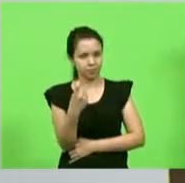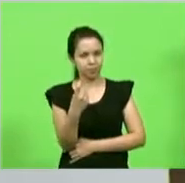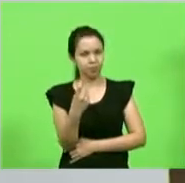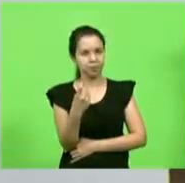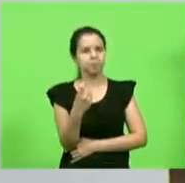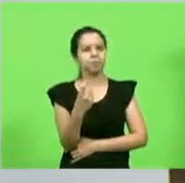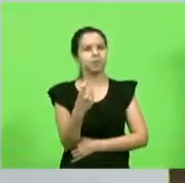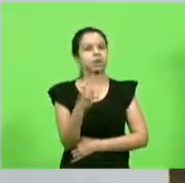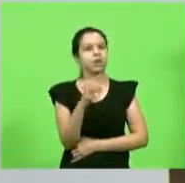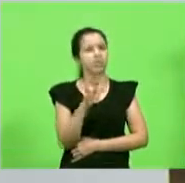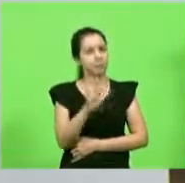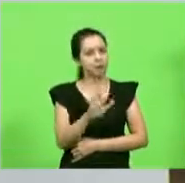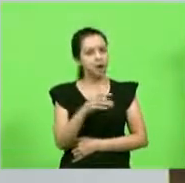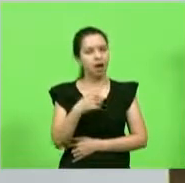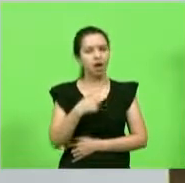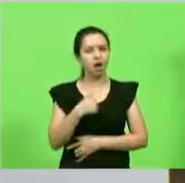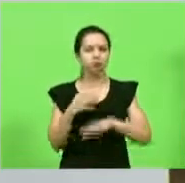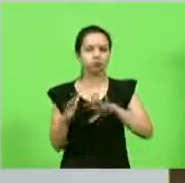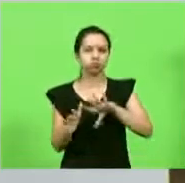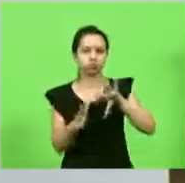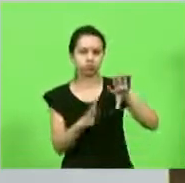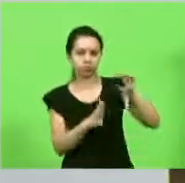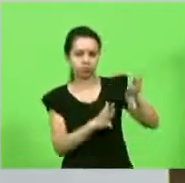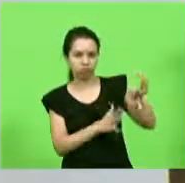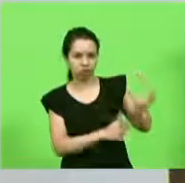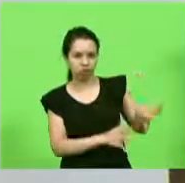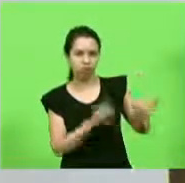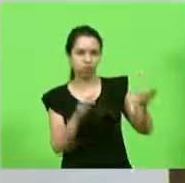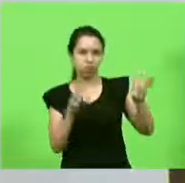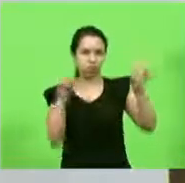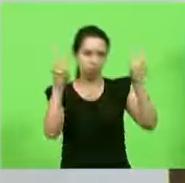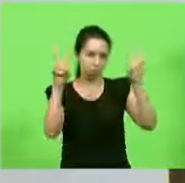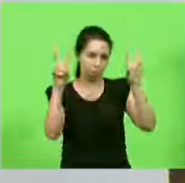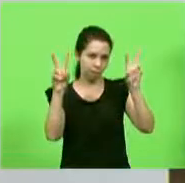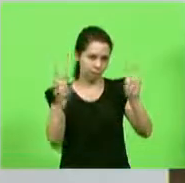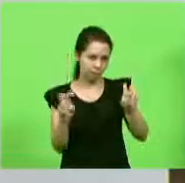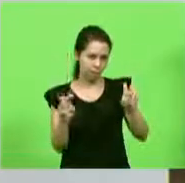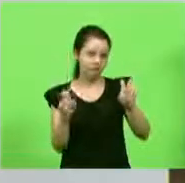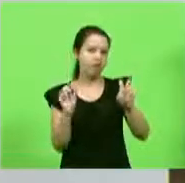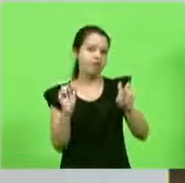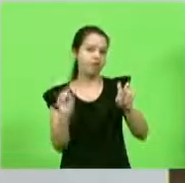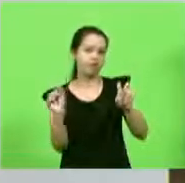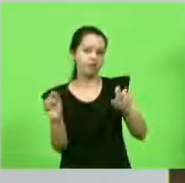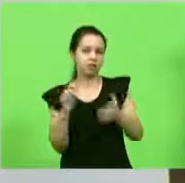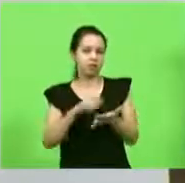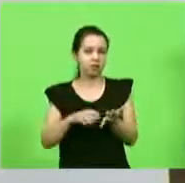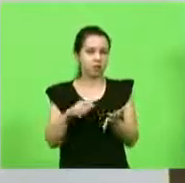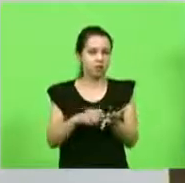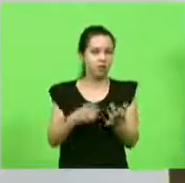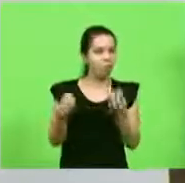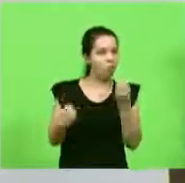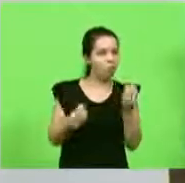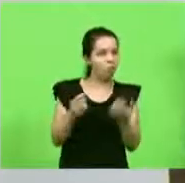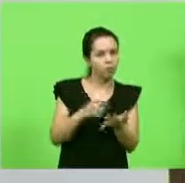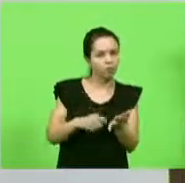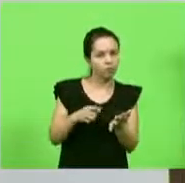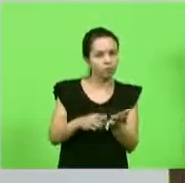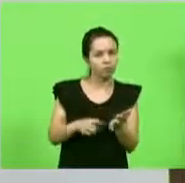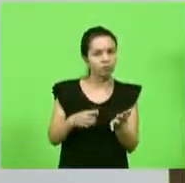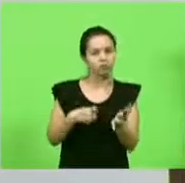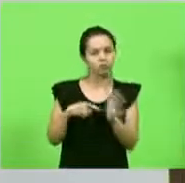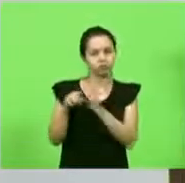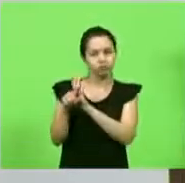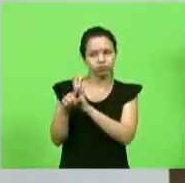Mas daí deixei de lado um pouco essa questão de quem estava escrevendo e como estava escrevendo e fui ver os